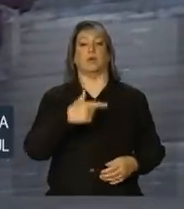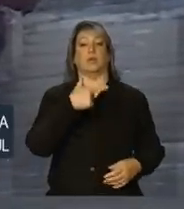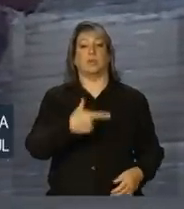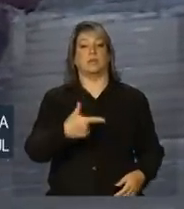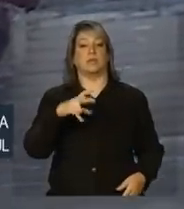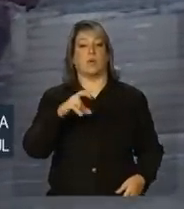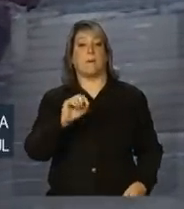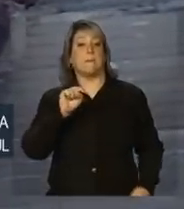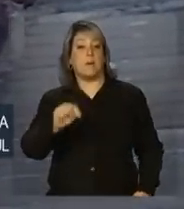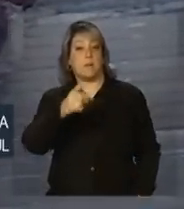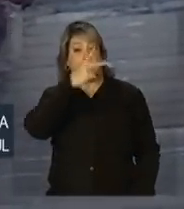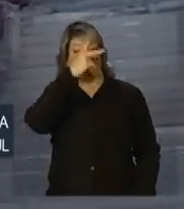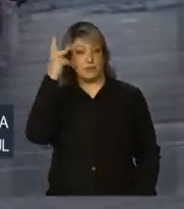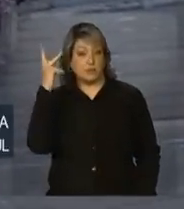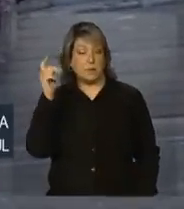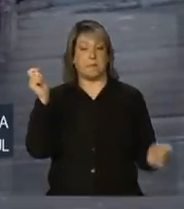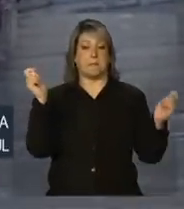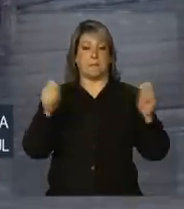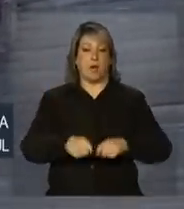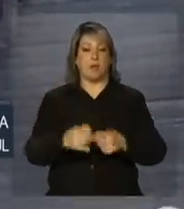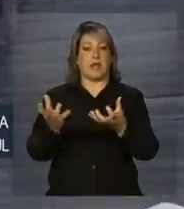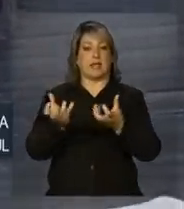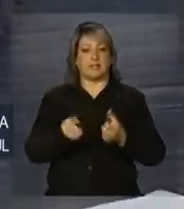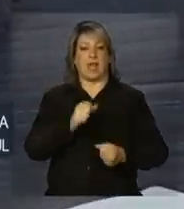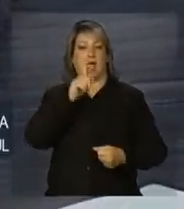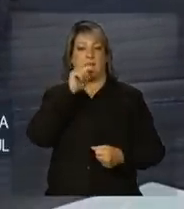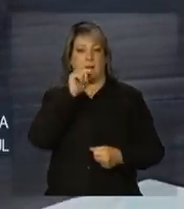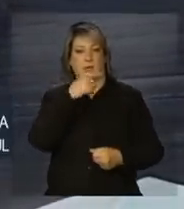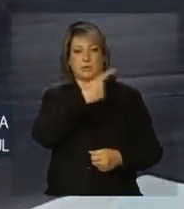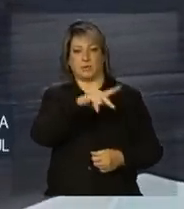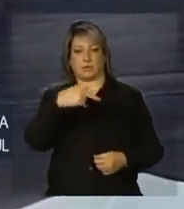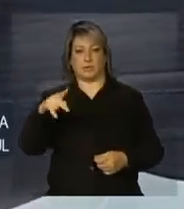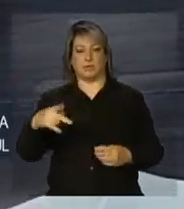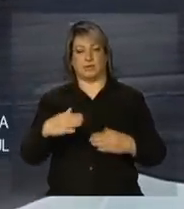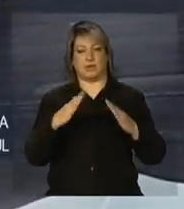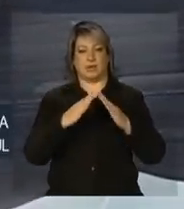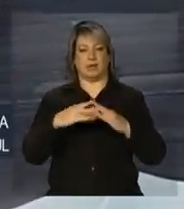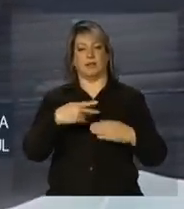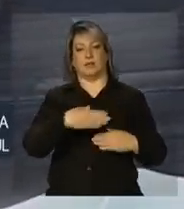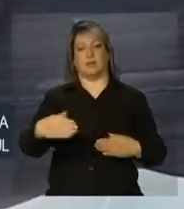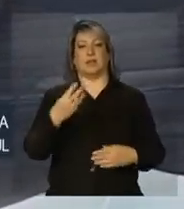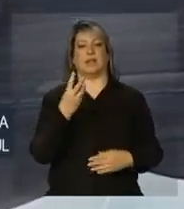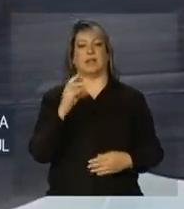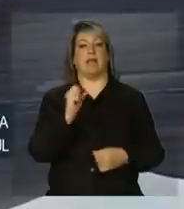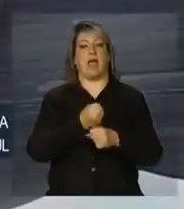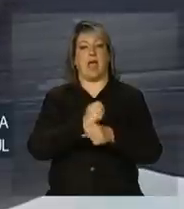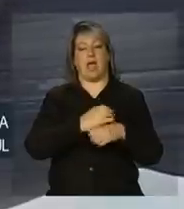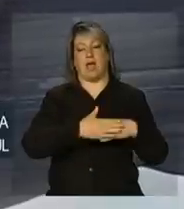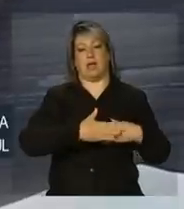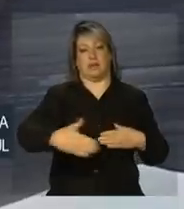mil pessoas sejam beneficiadas nos próximos 30 anos.